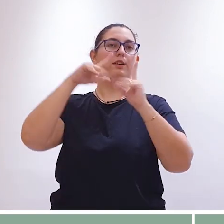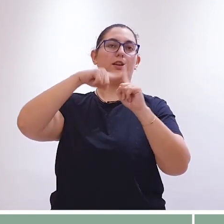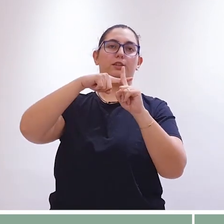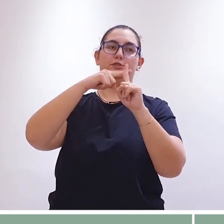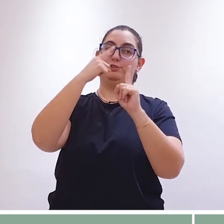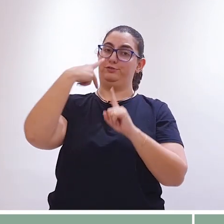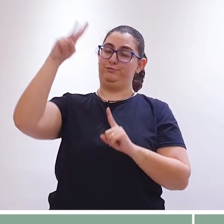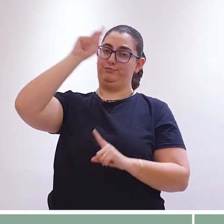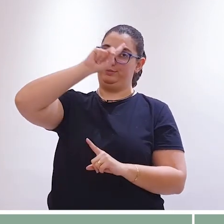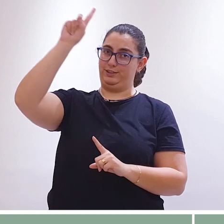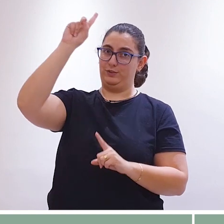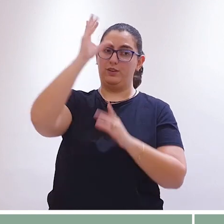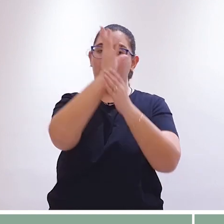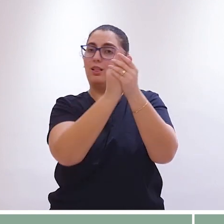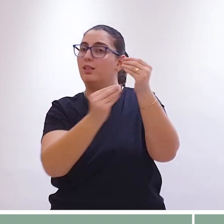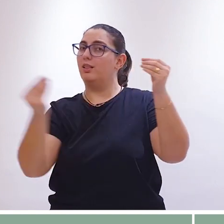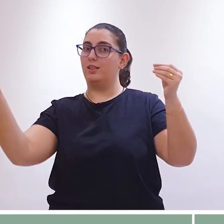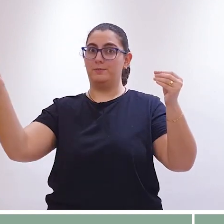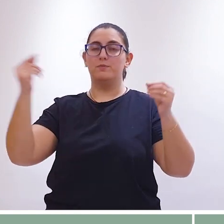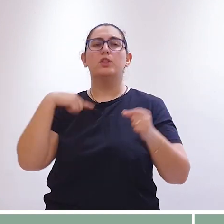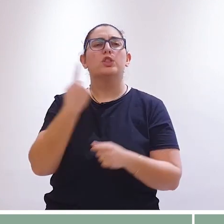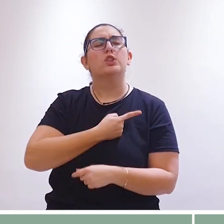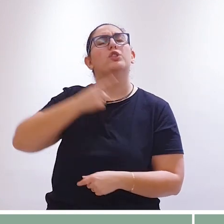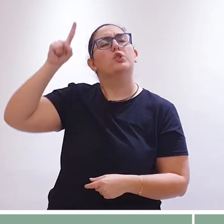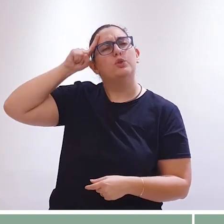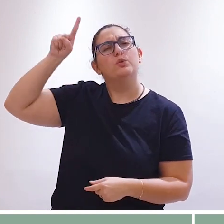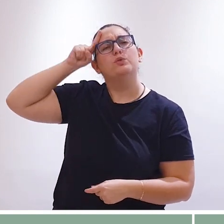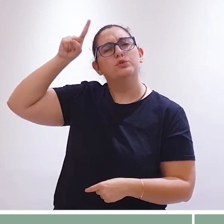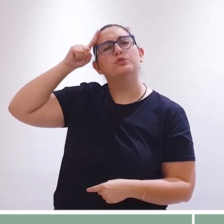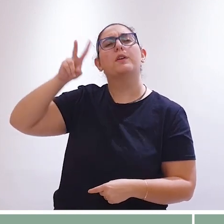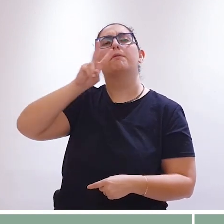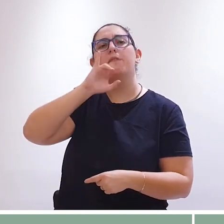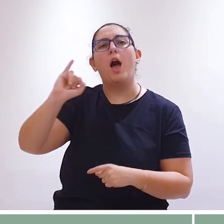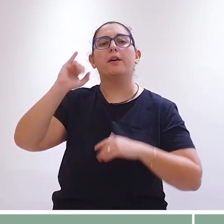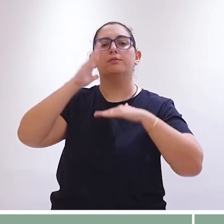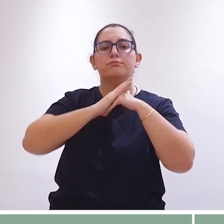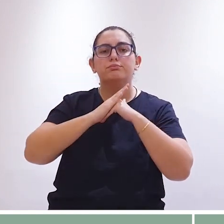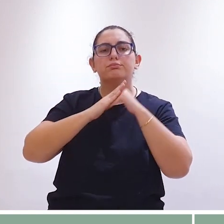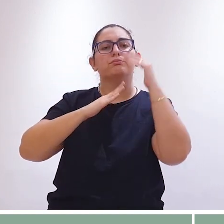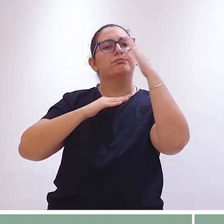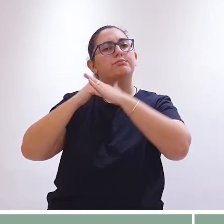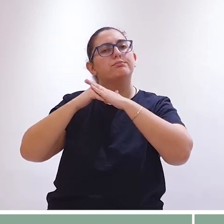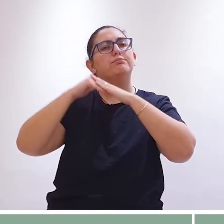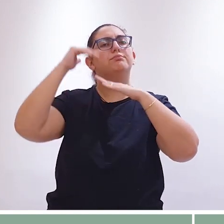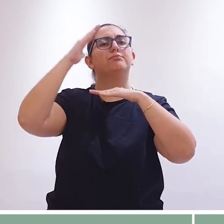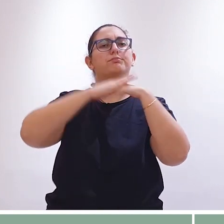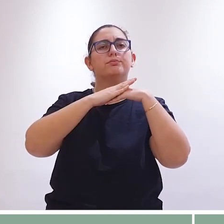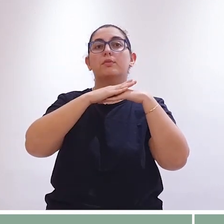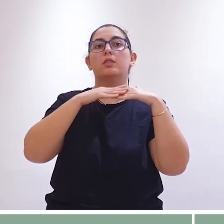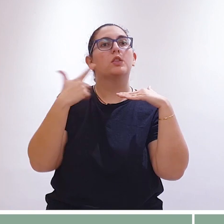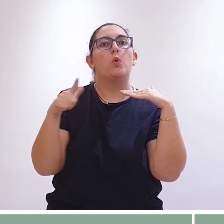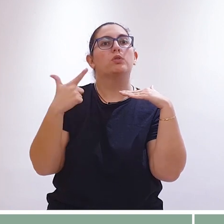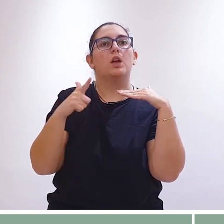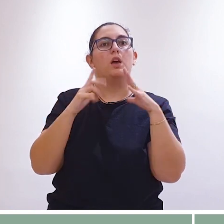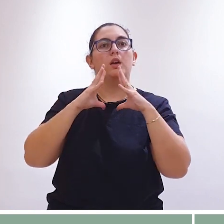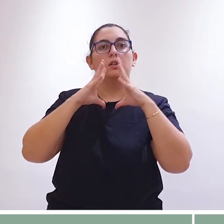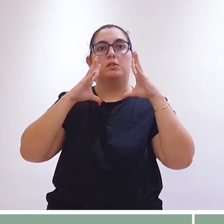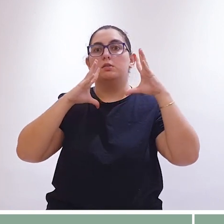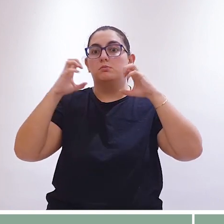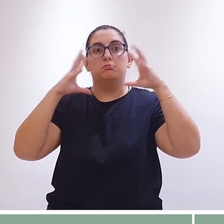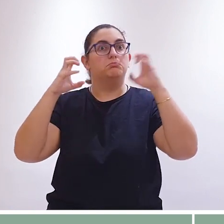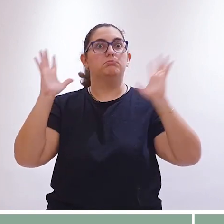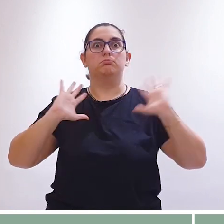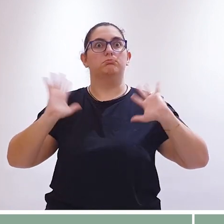santuário de Deus. Essa vida que construímos dia a dia. Essa vida que não